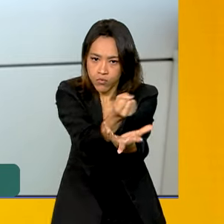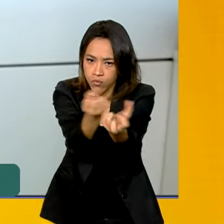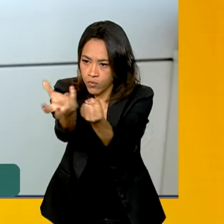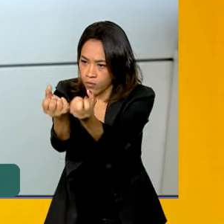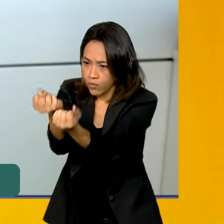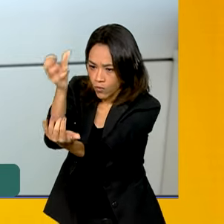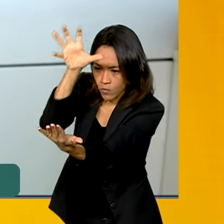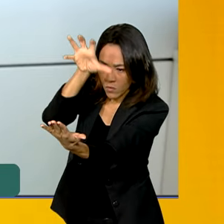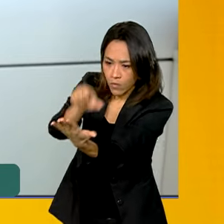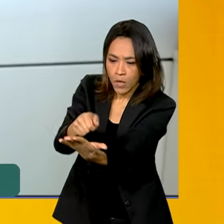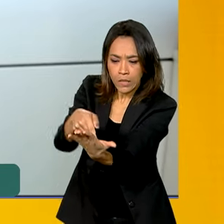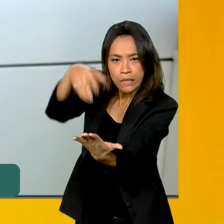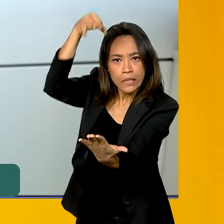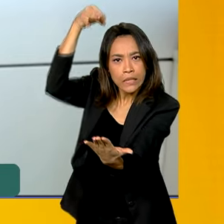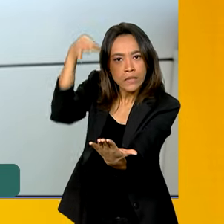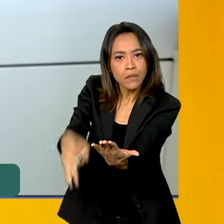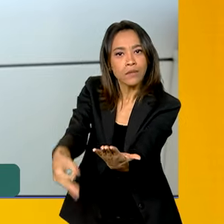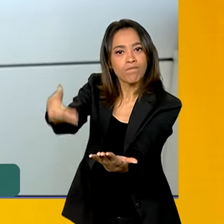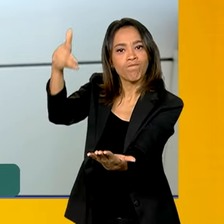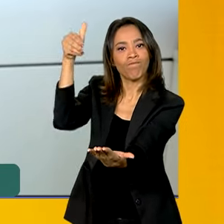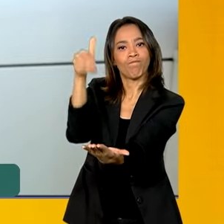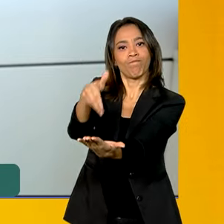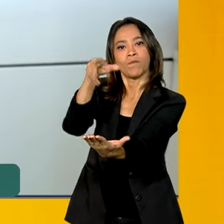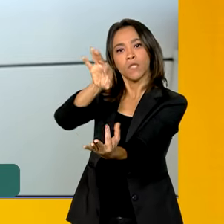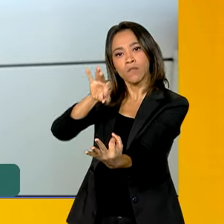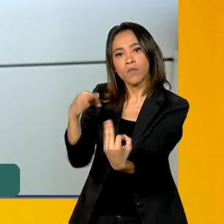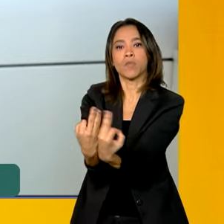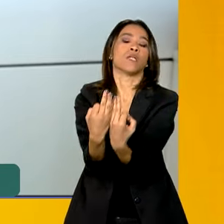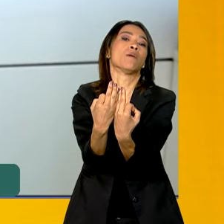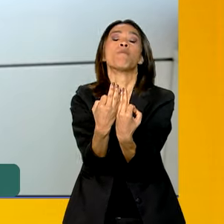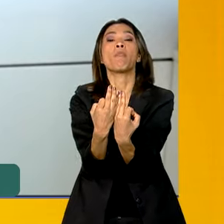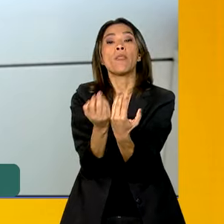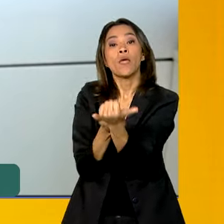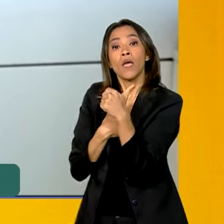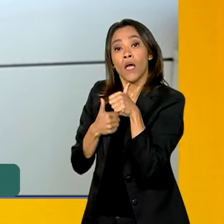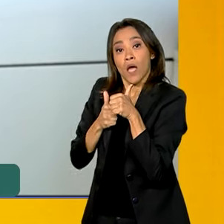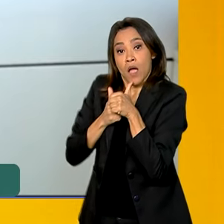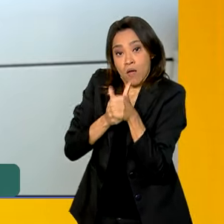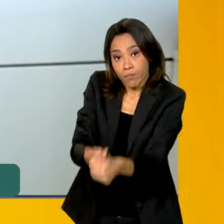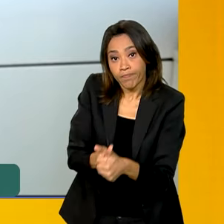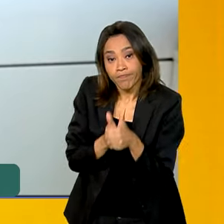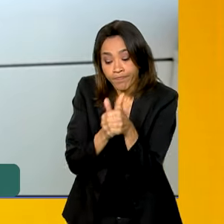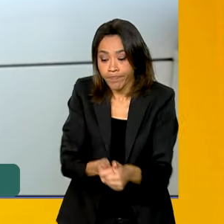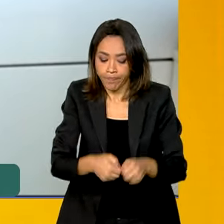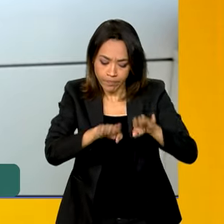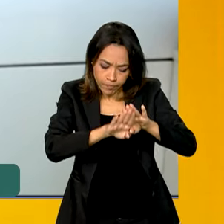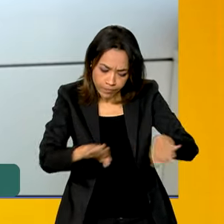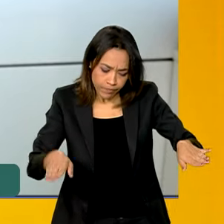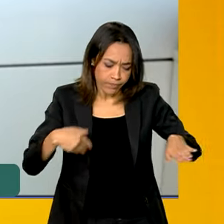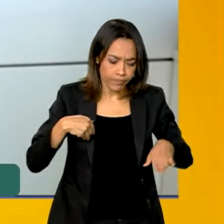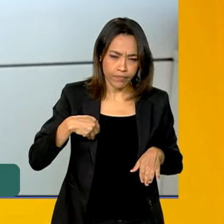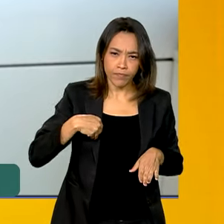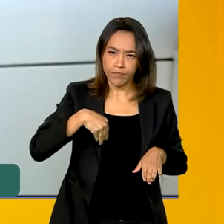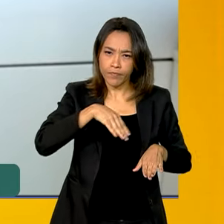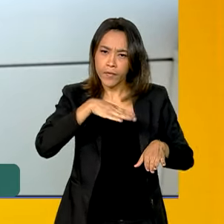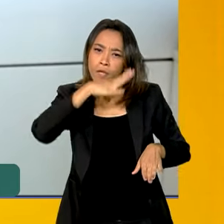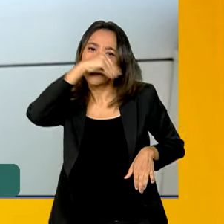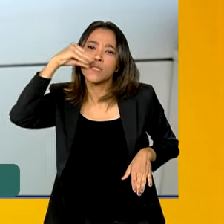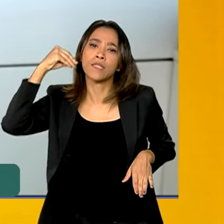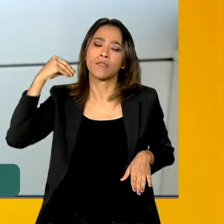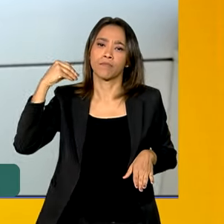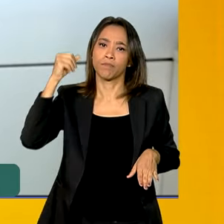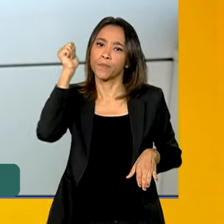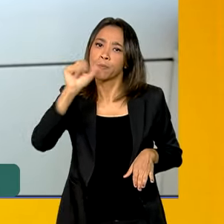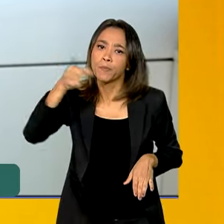fidedignas das nossas famílias e que o acompanhamento das nossas crianças, adolescentes e jovens, mulheres